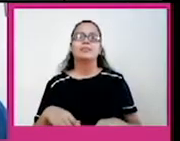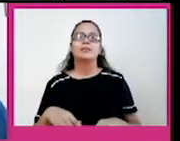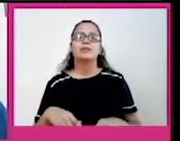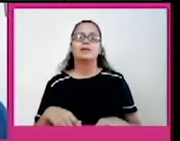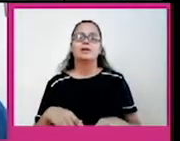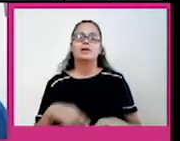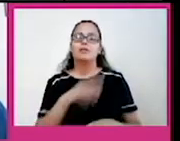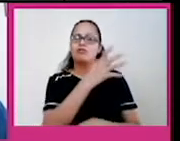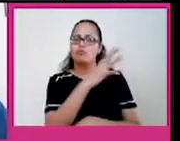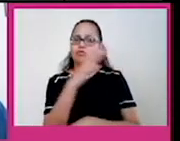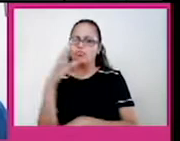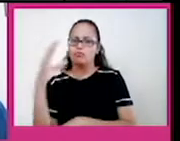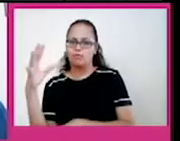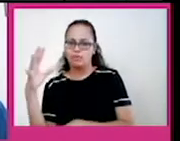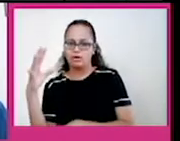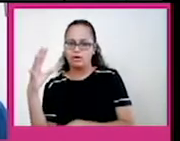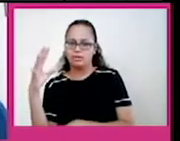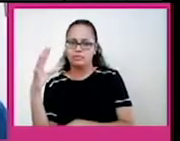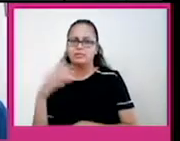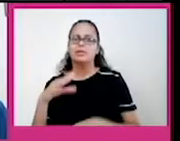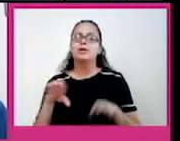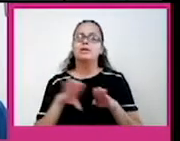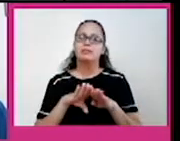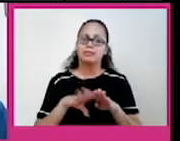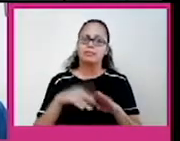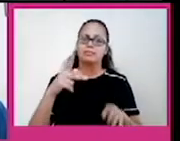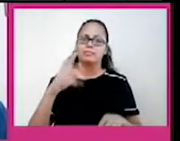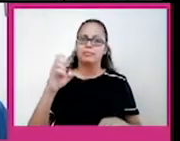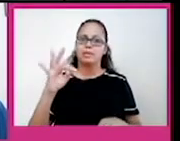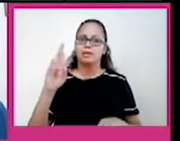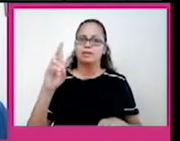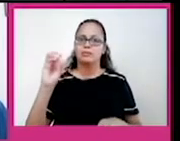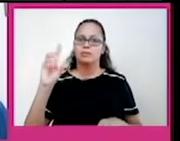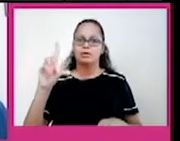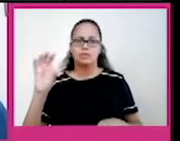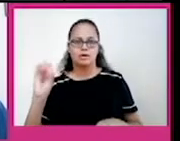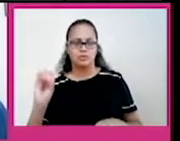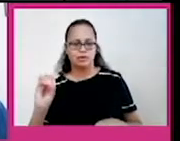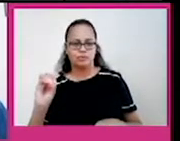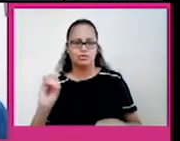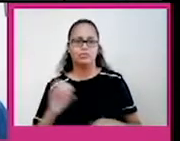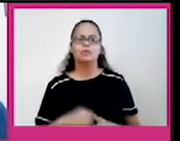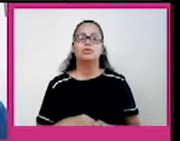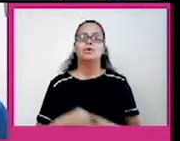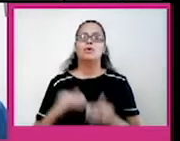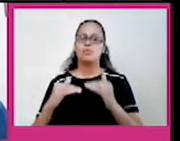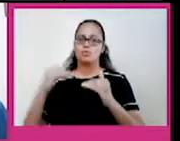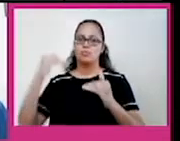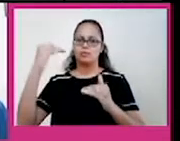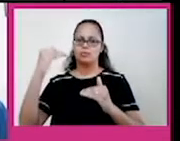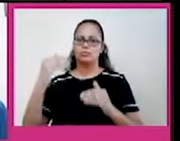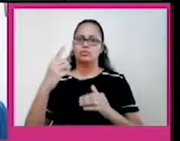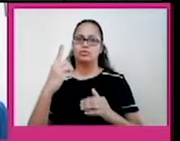florestas tropicais, com subsolo rico em petróleo. A área central é um extenso e alongado planalto com altitudes entre 1